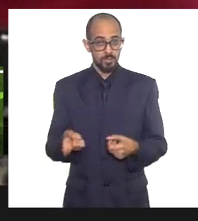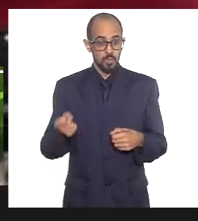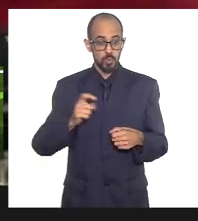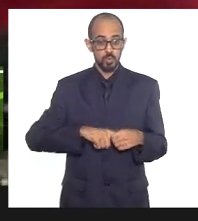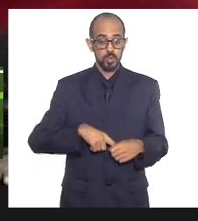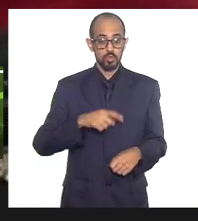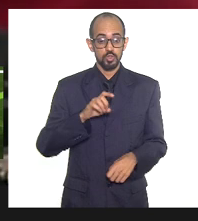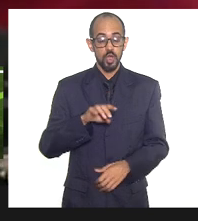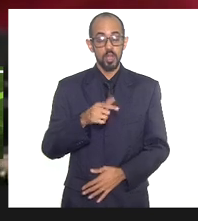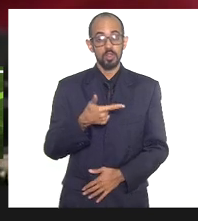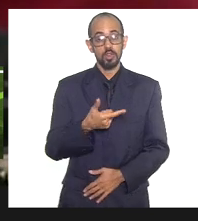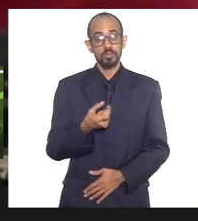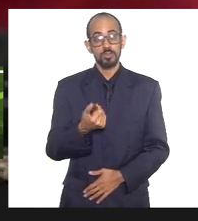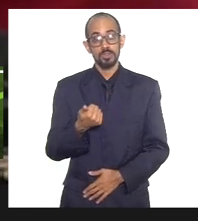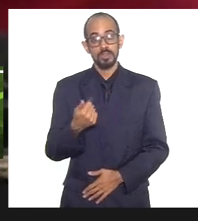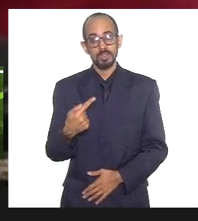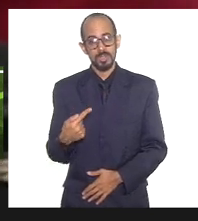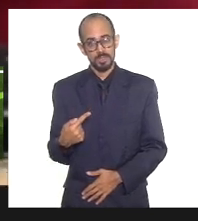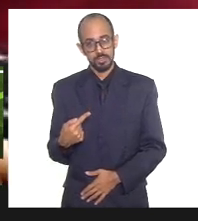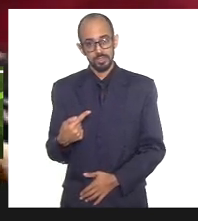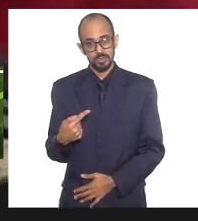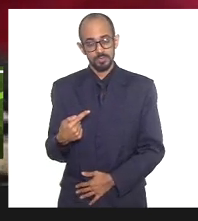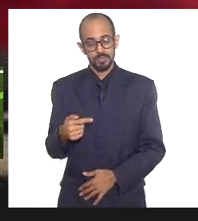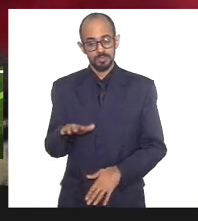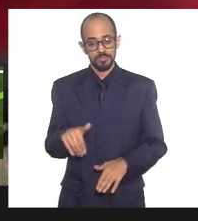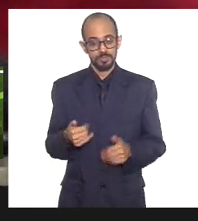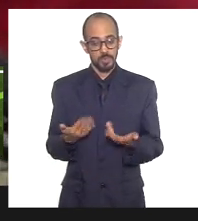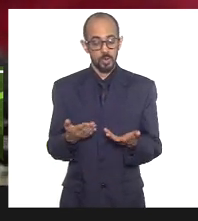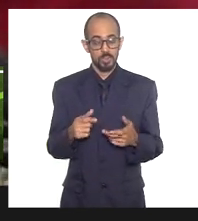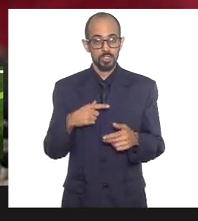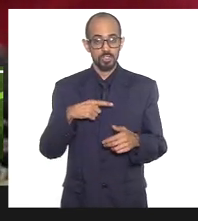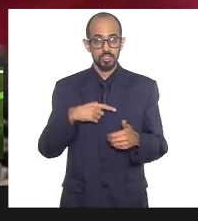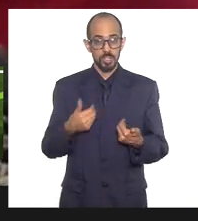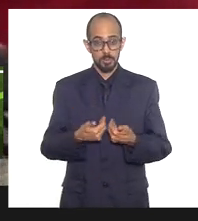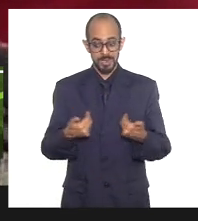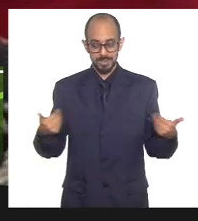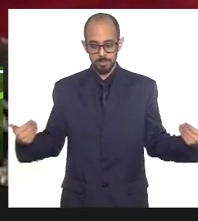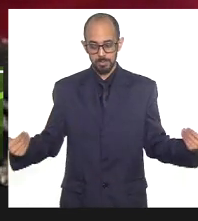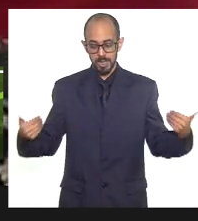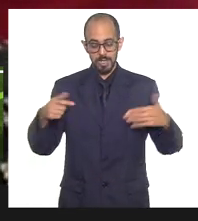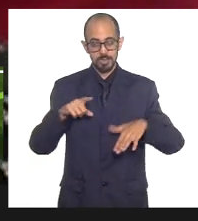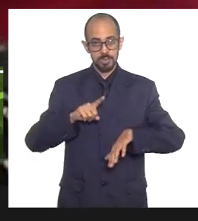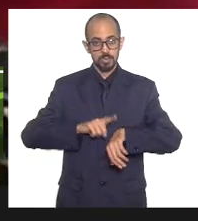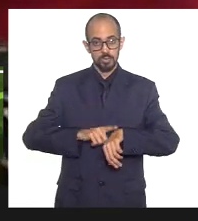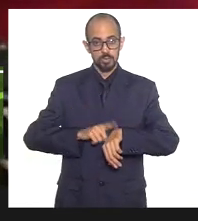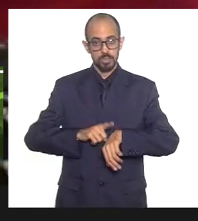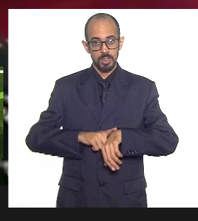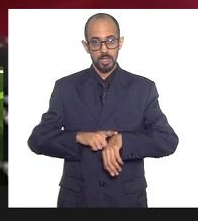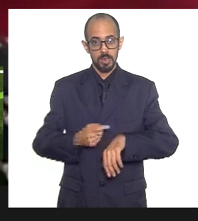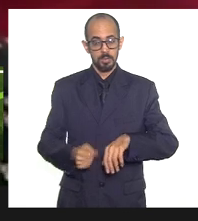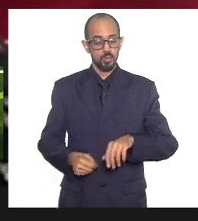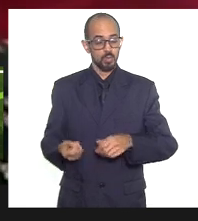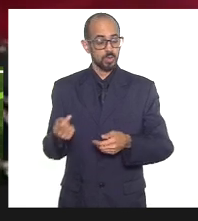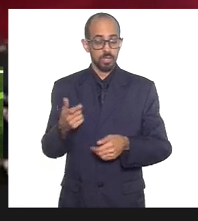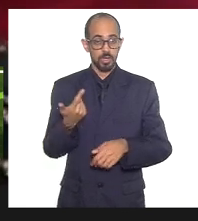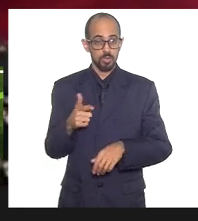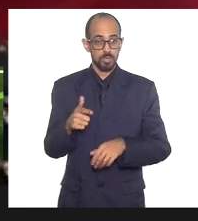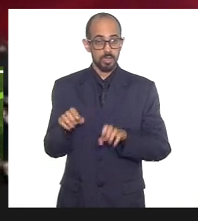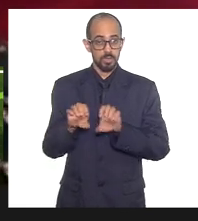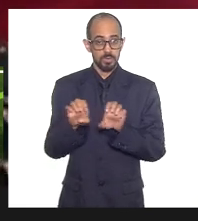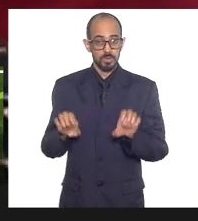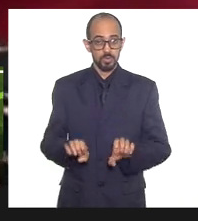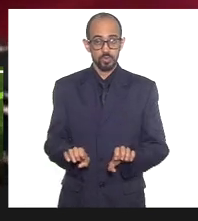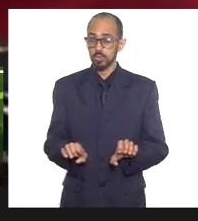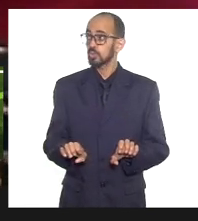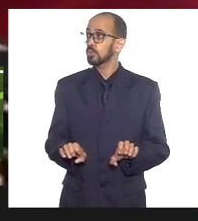2017. Então, gente teve aí um hiato de tempo em que se deixou de ter uma estrutura